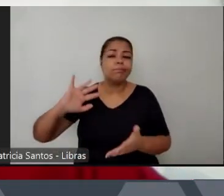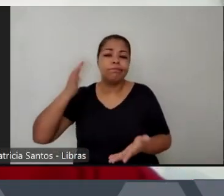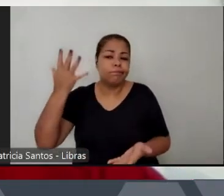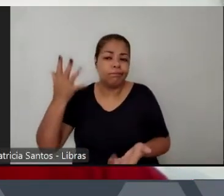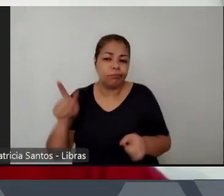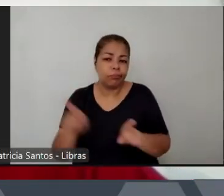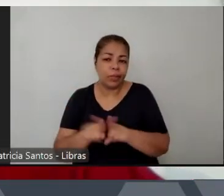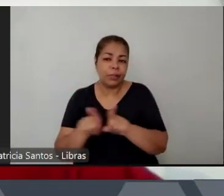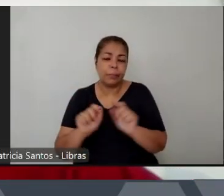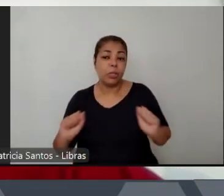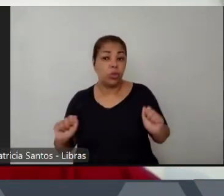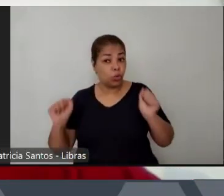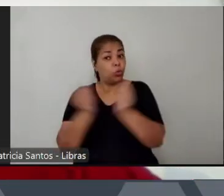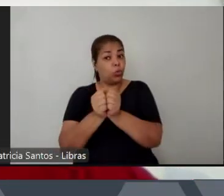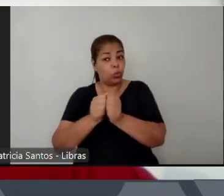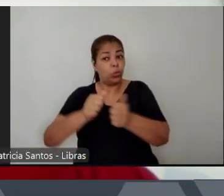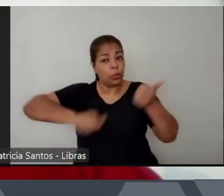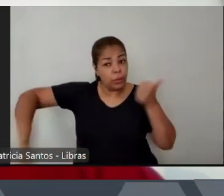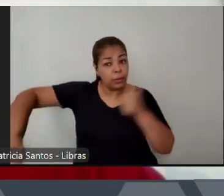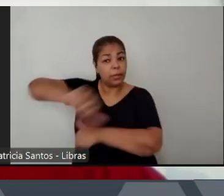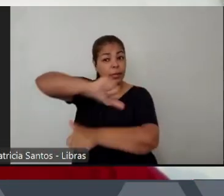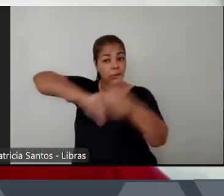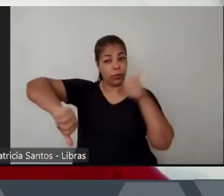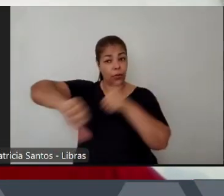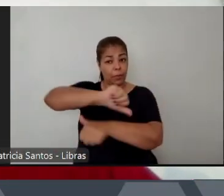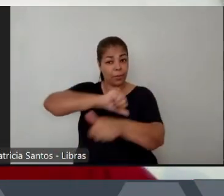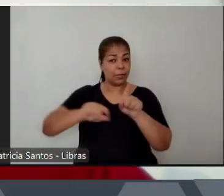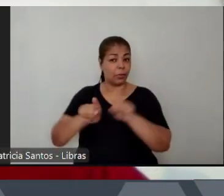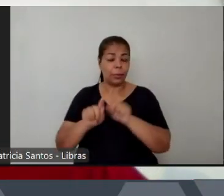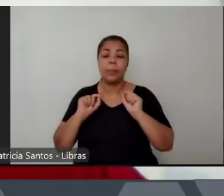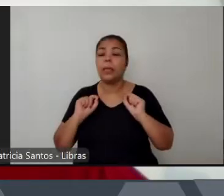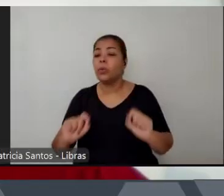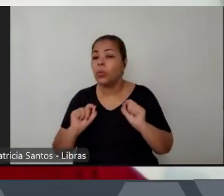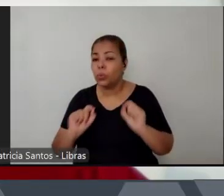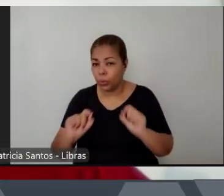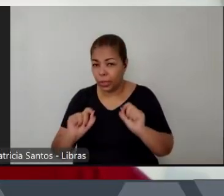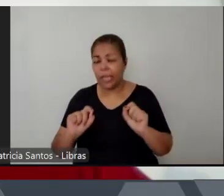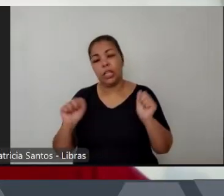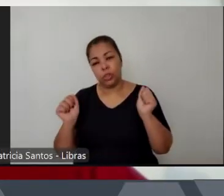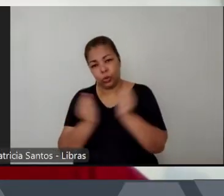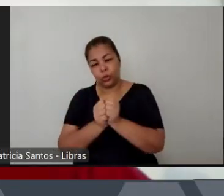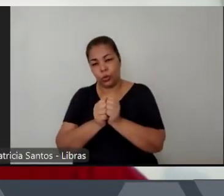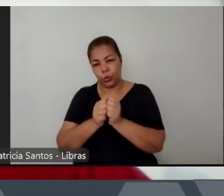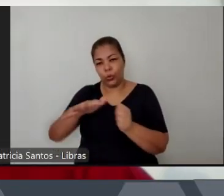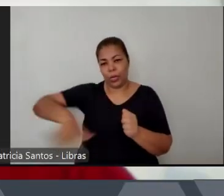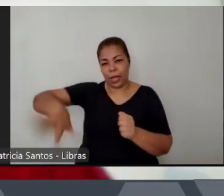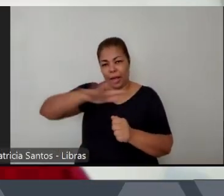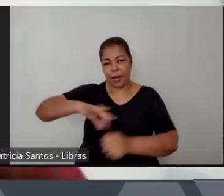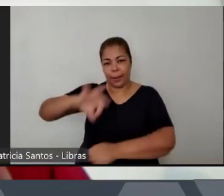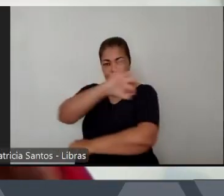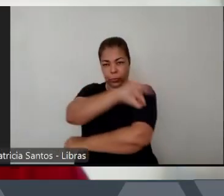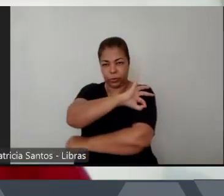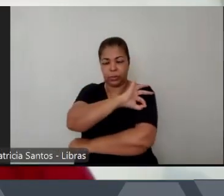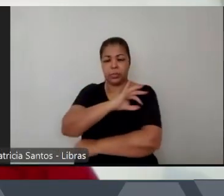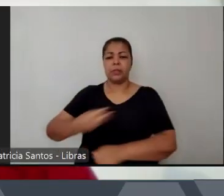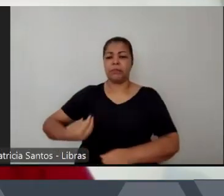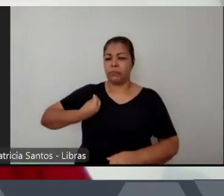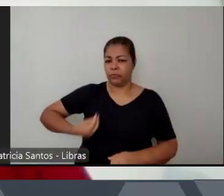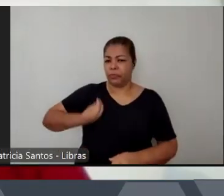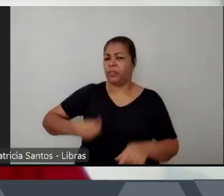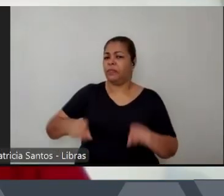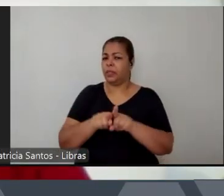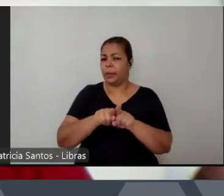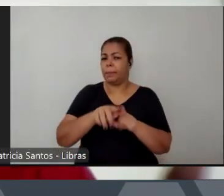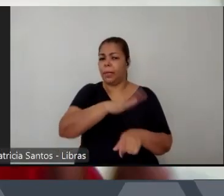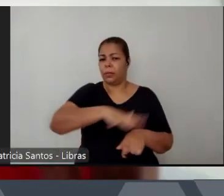essa transformação e com a formação da polícia a gente começa a viver nesses ambientes urbanos com uma nova cena